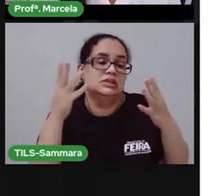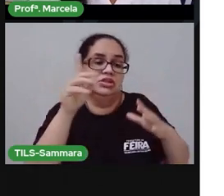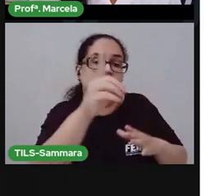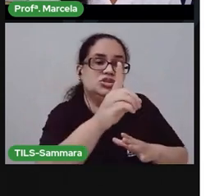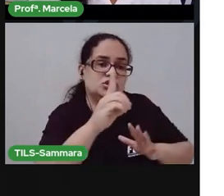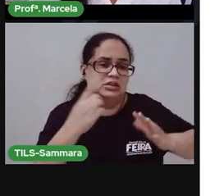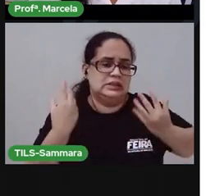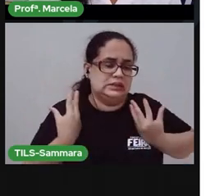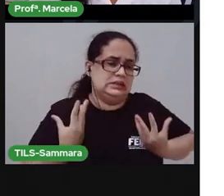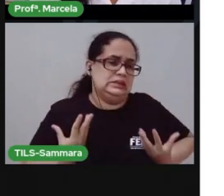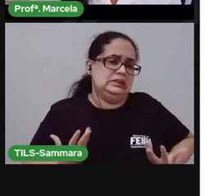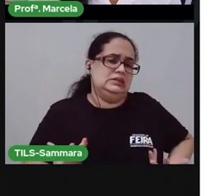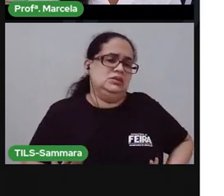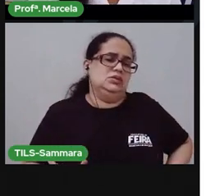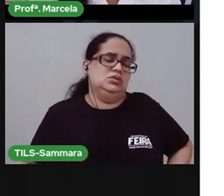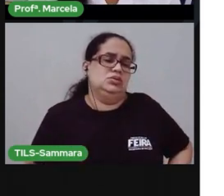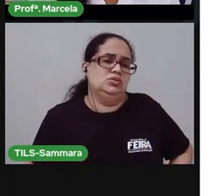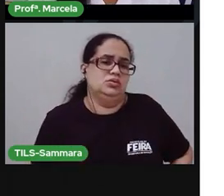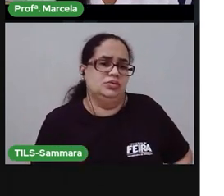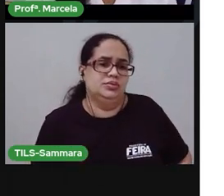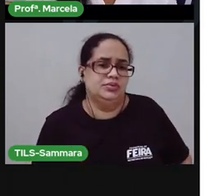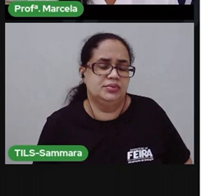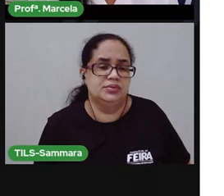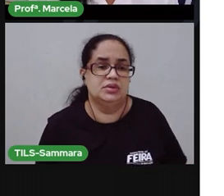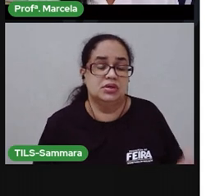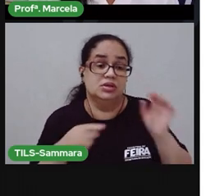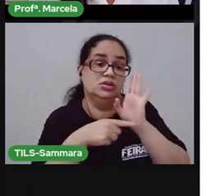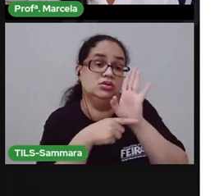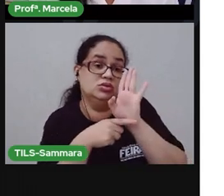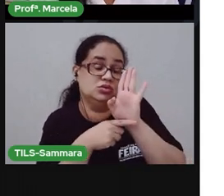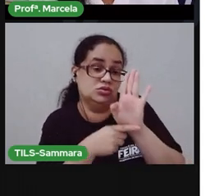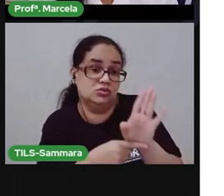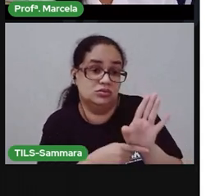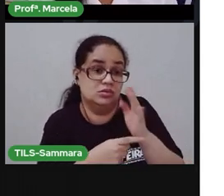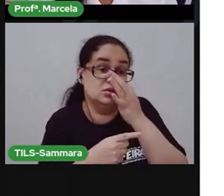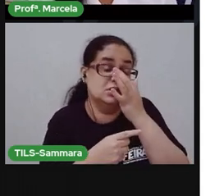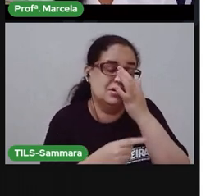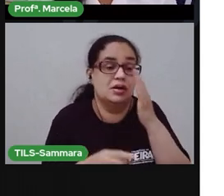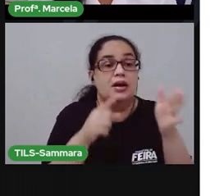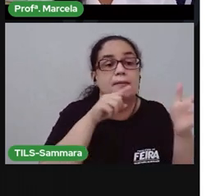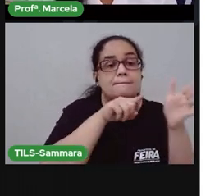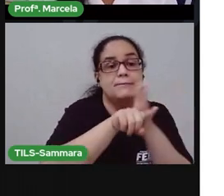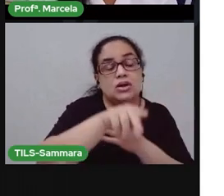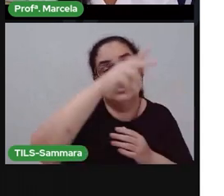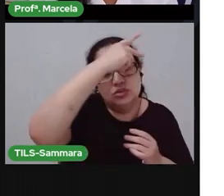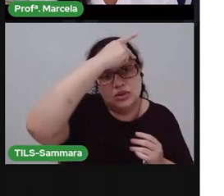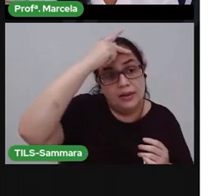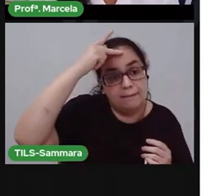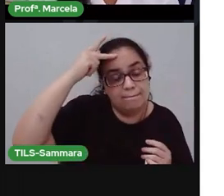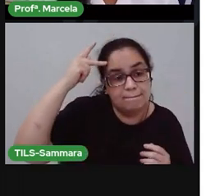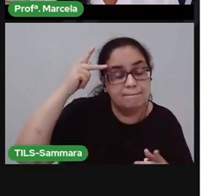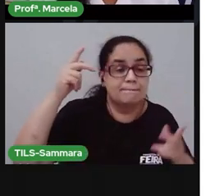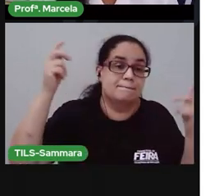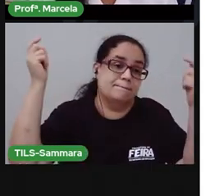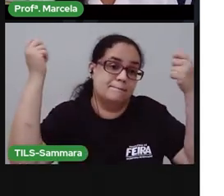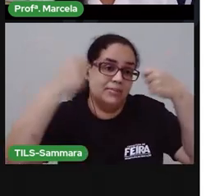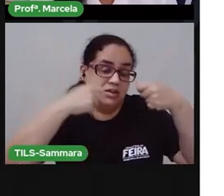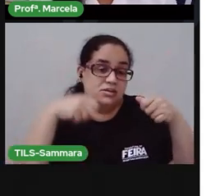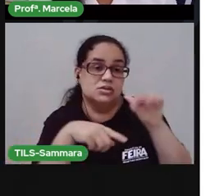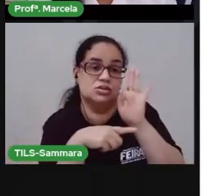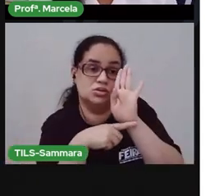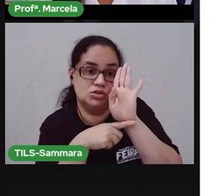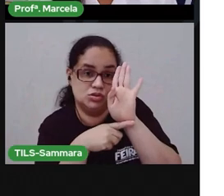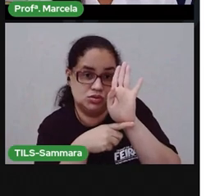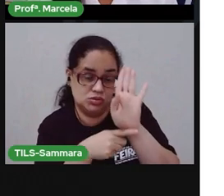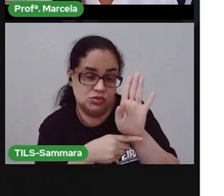que você tente ajudar de alguma forma. Pergunte se a pessoa está bem, se precisa de ajuda em